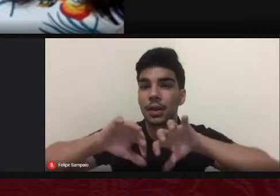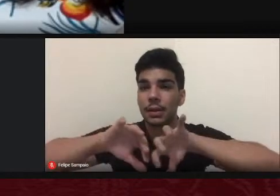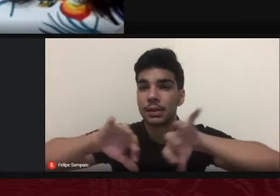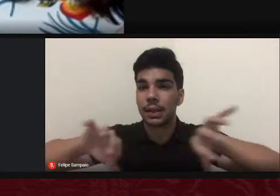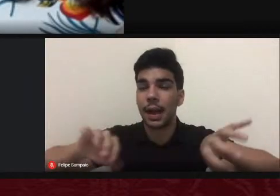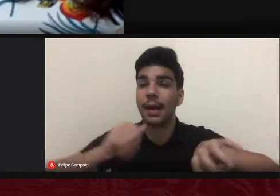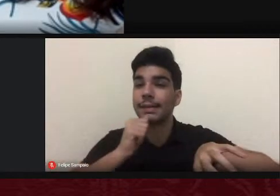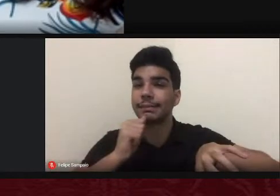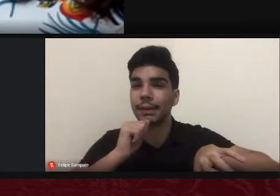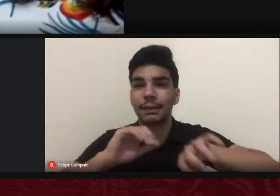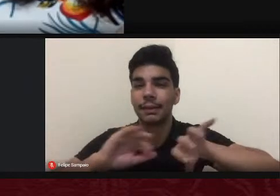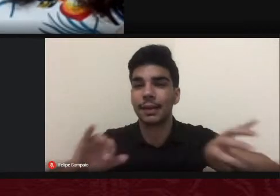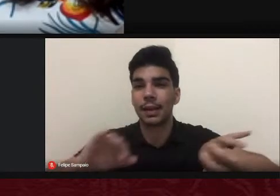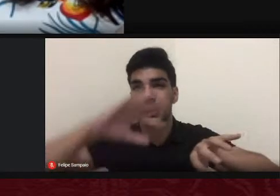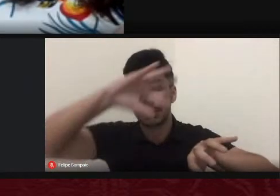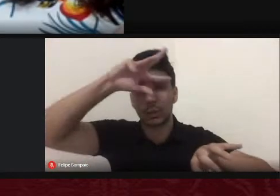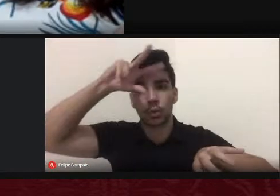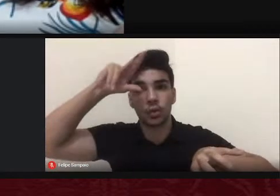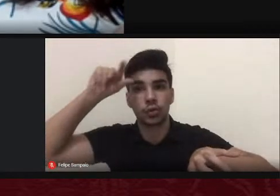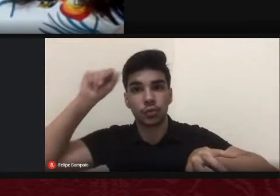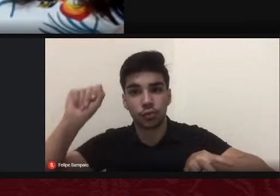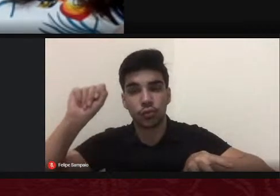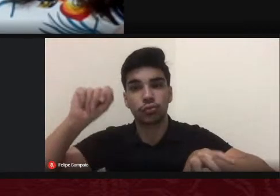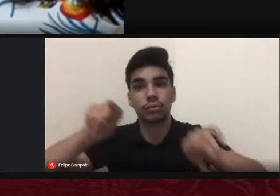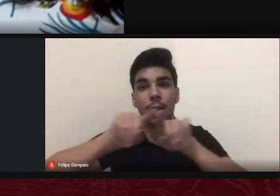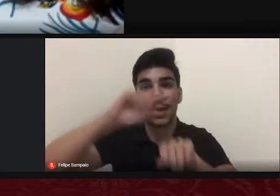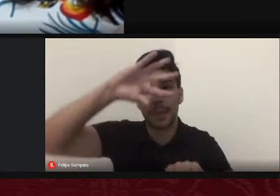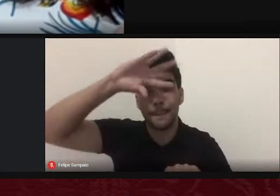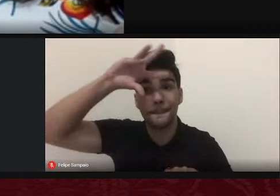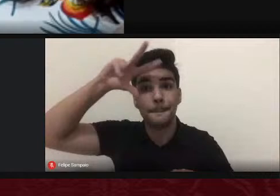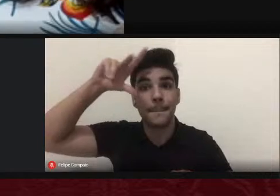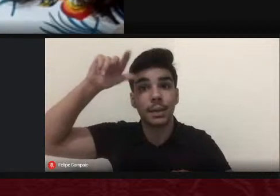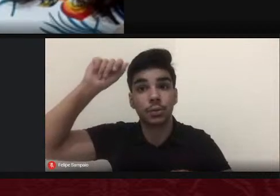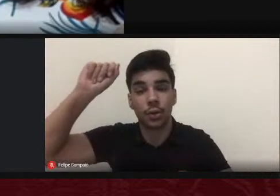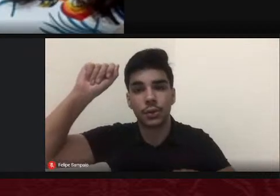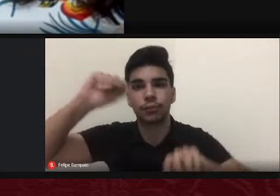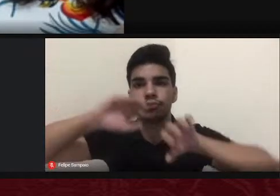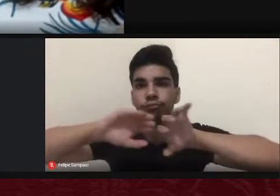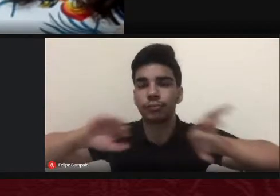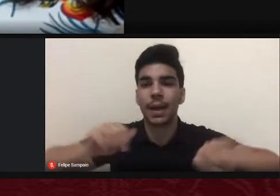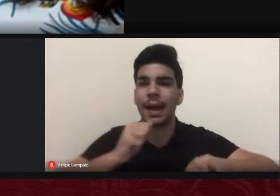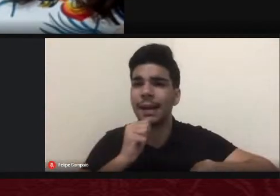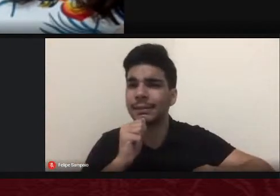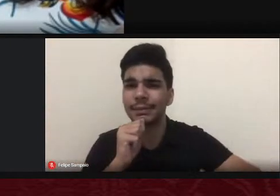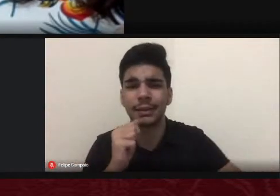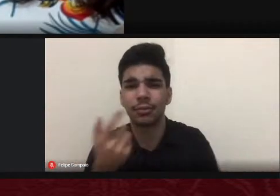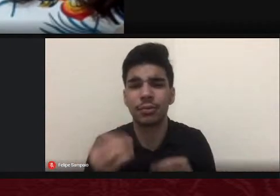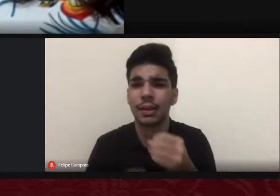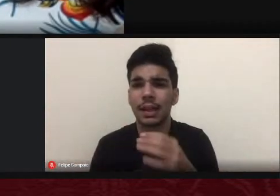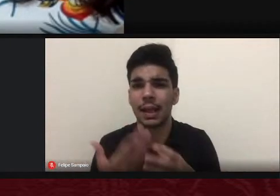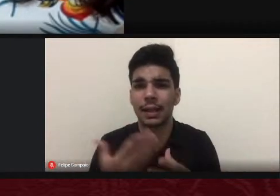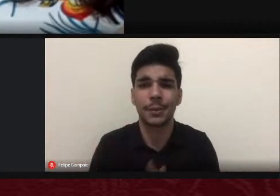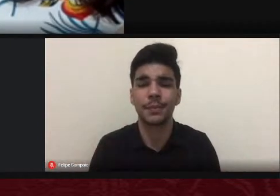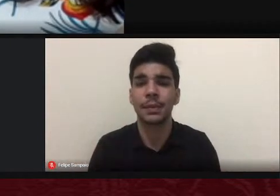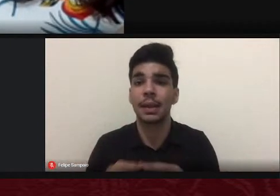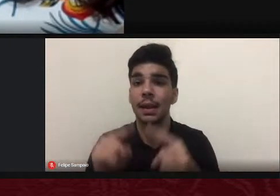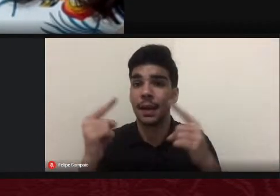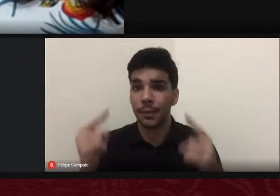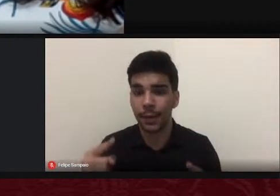tarde essa Universidade em função da divisão do Estado foi federalizada criando-se assim